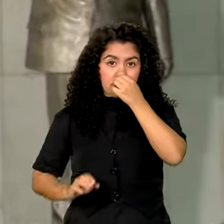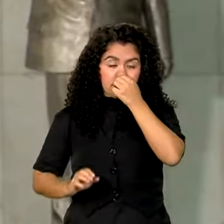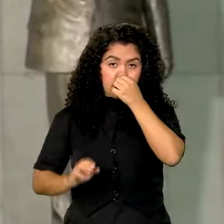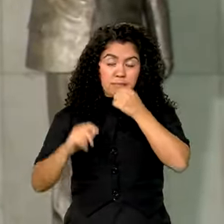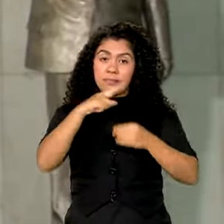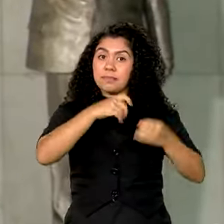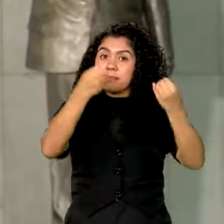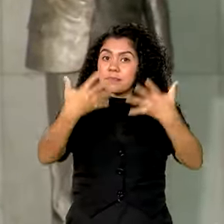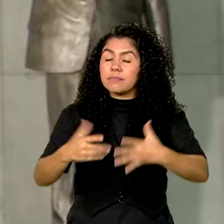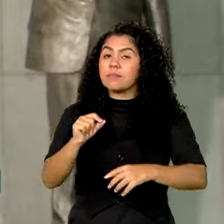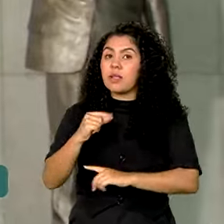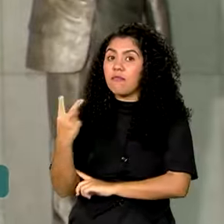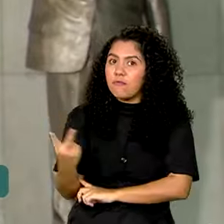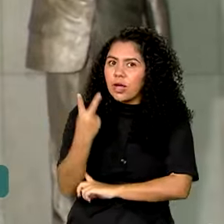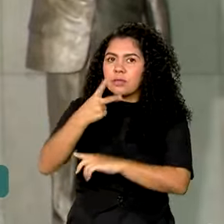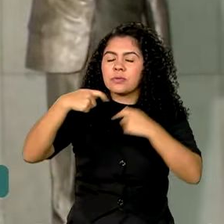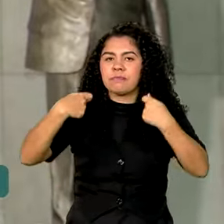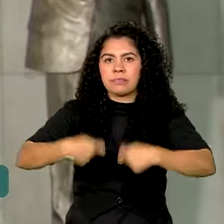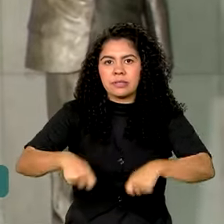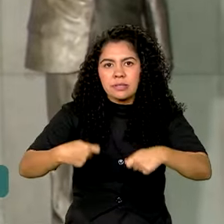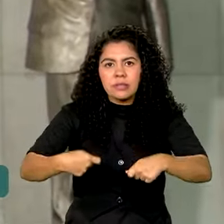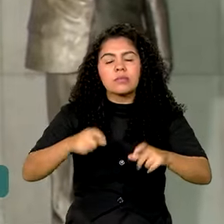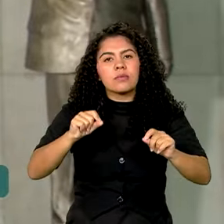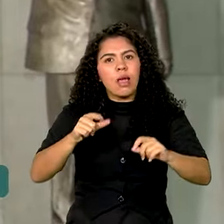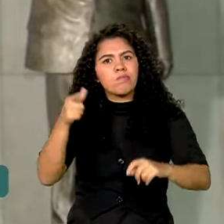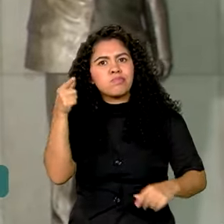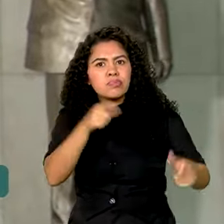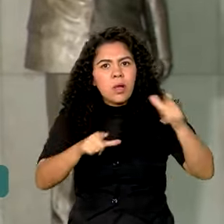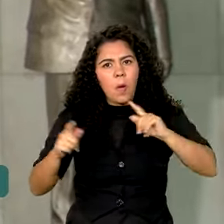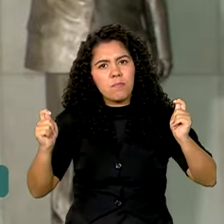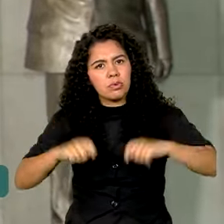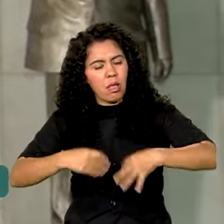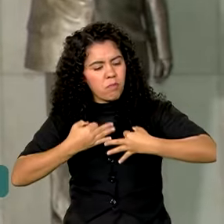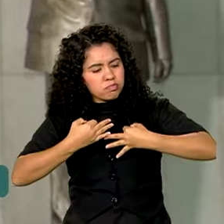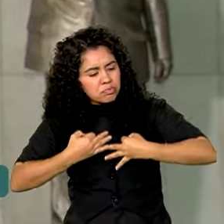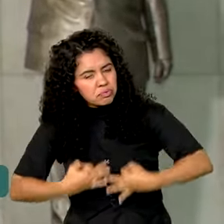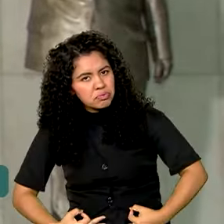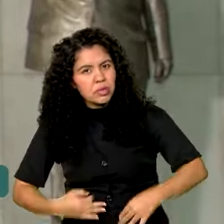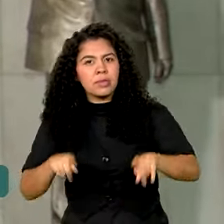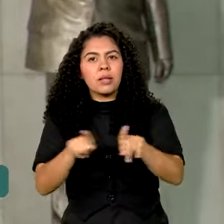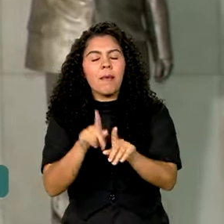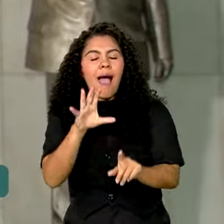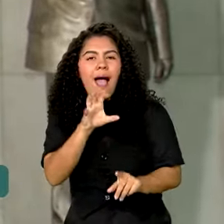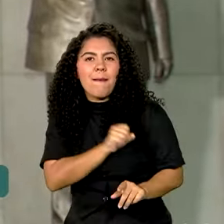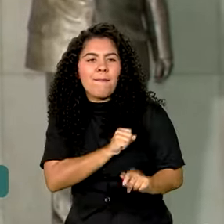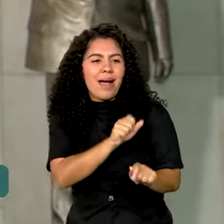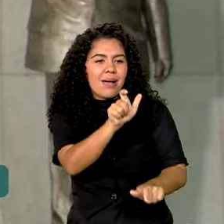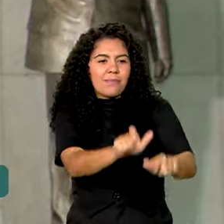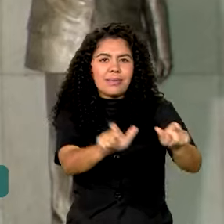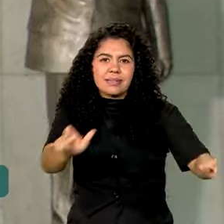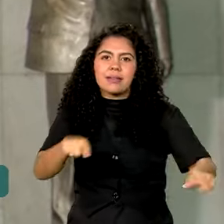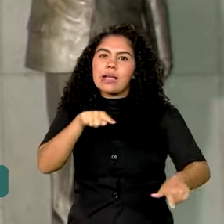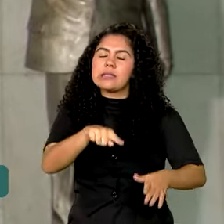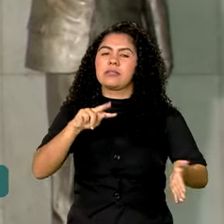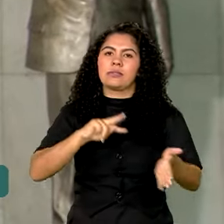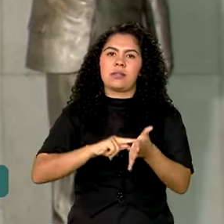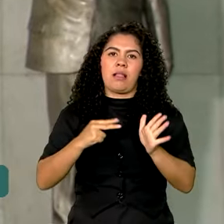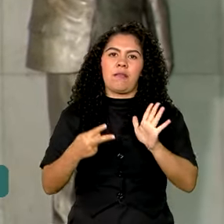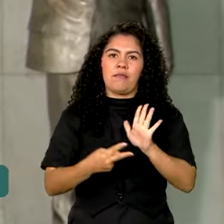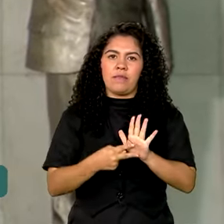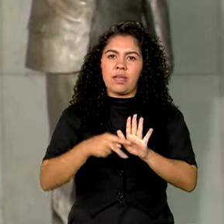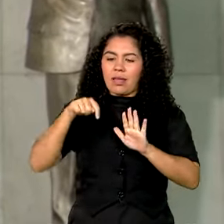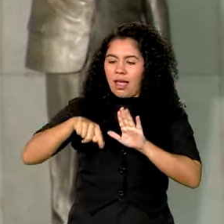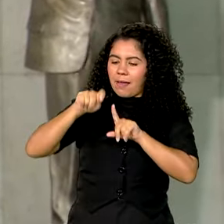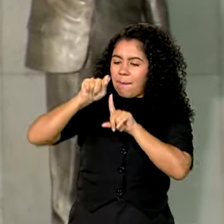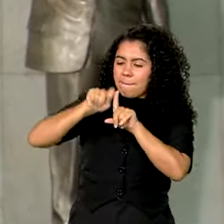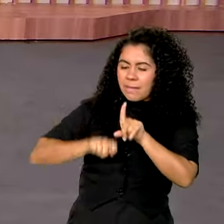valorizar e institucionalizar as possibilidades de você ter dignidade e você poder amar as pessoas. É isso que significa esse mês e